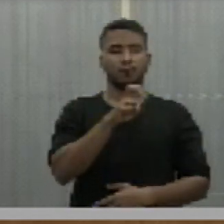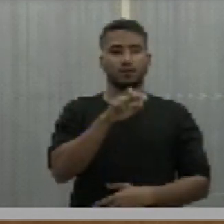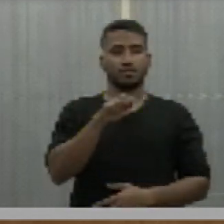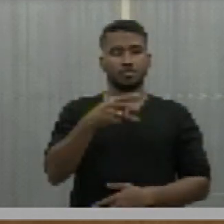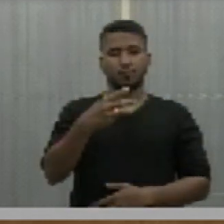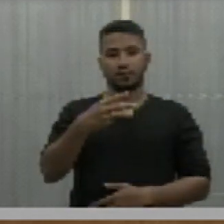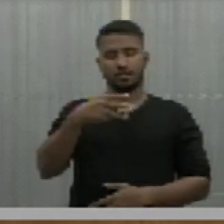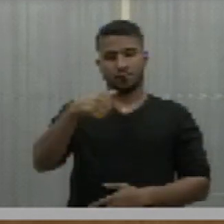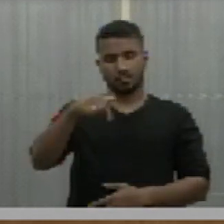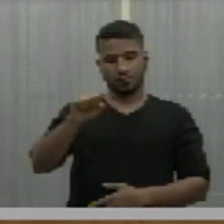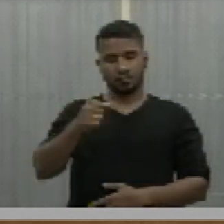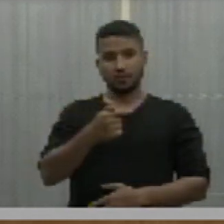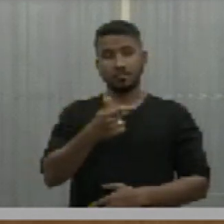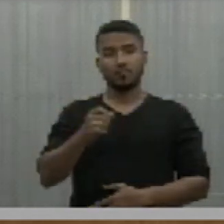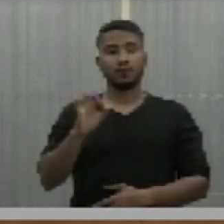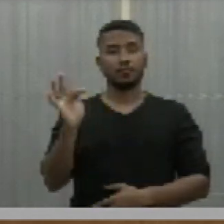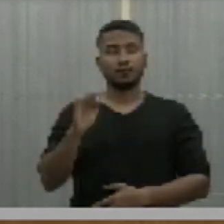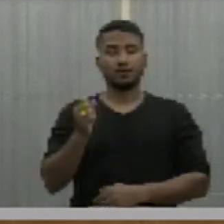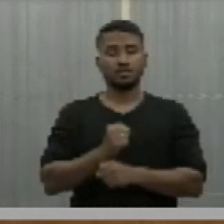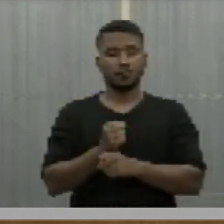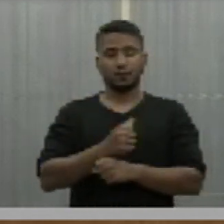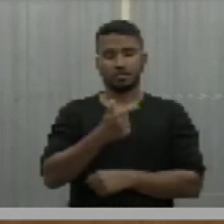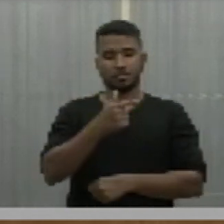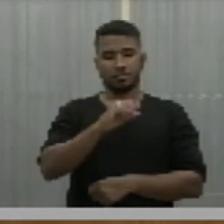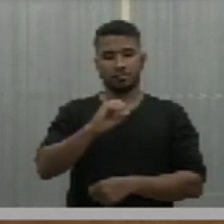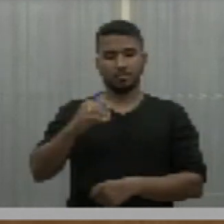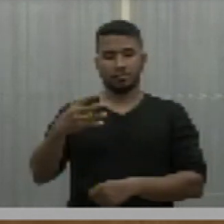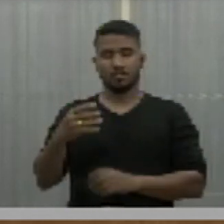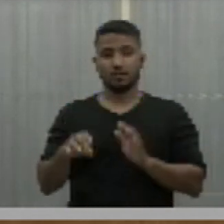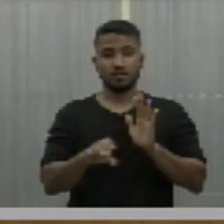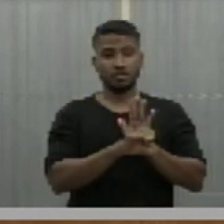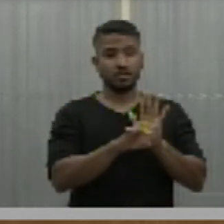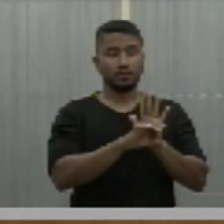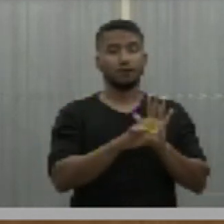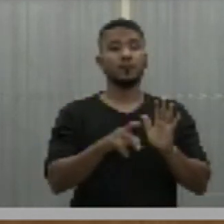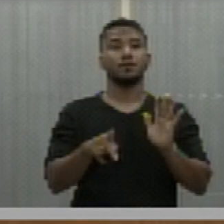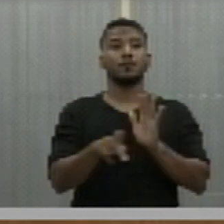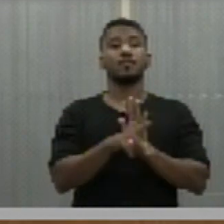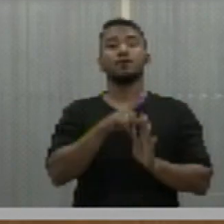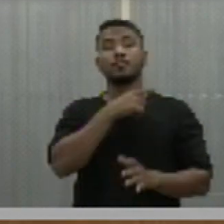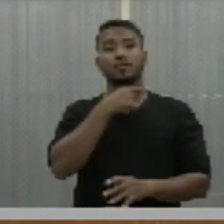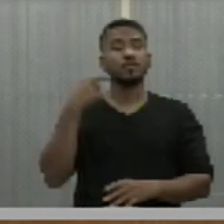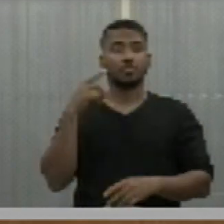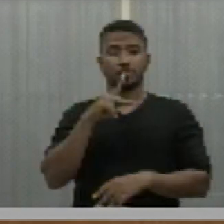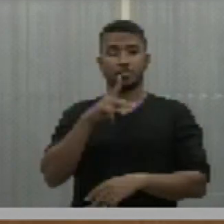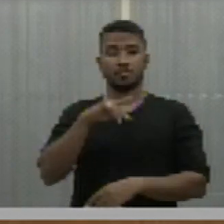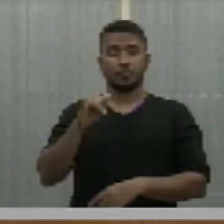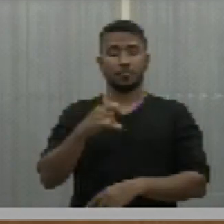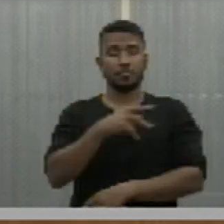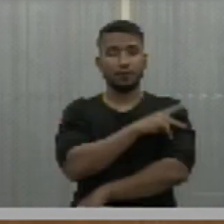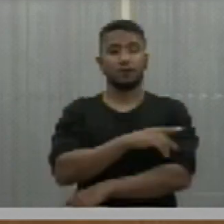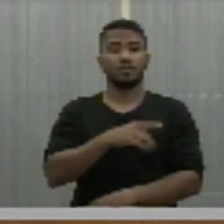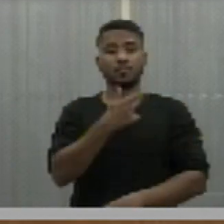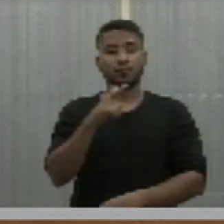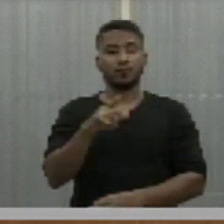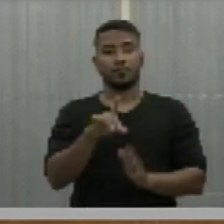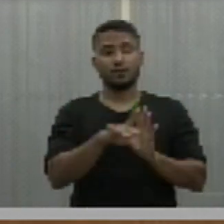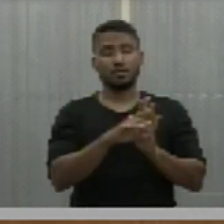.378, de 20 de fevereiro de 2004, código de vencimento da PMPI. Lei, número 5